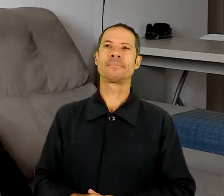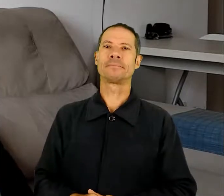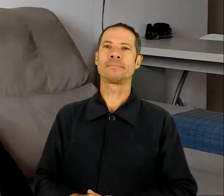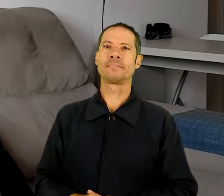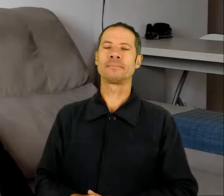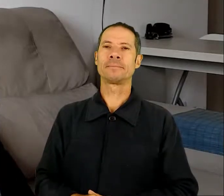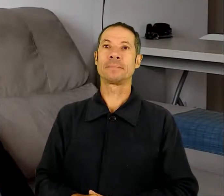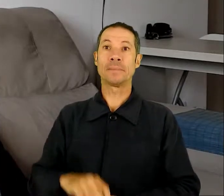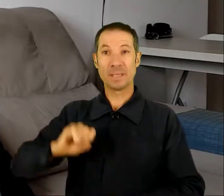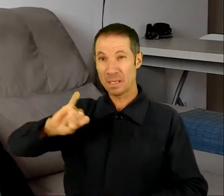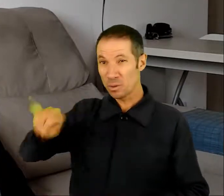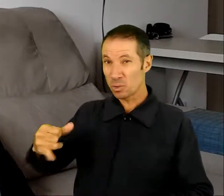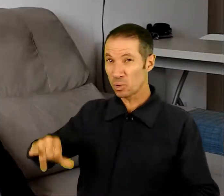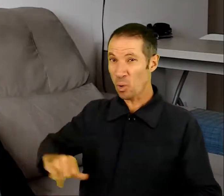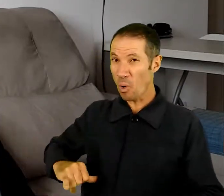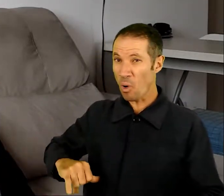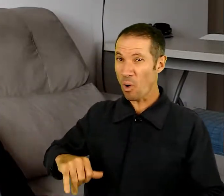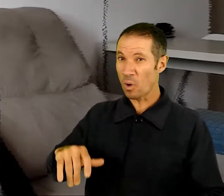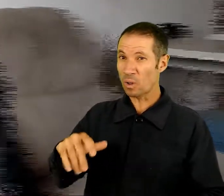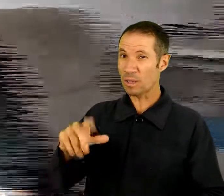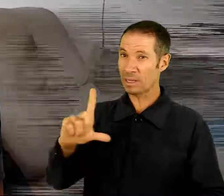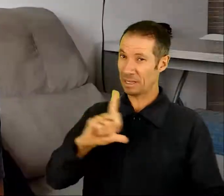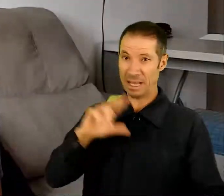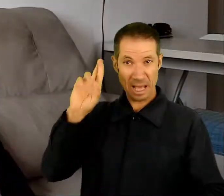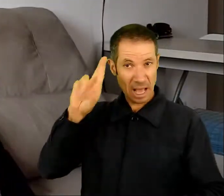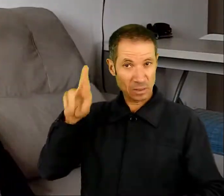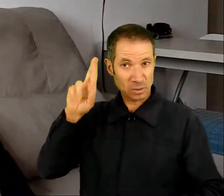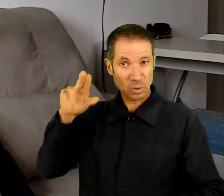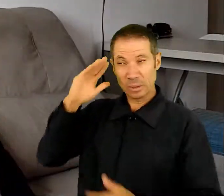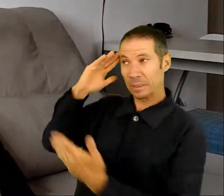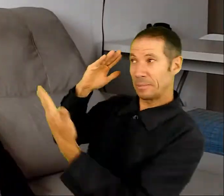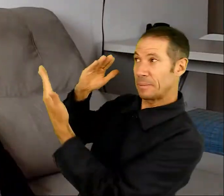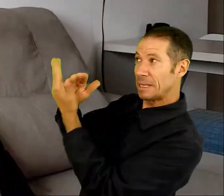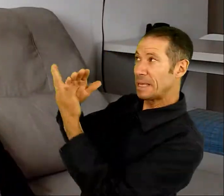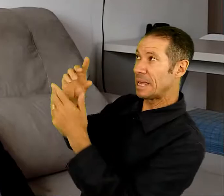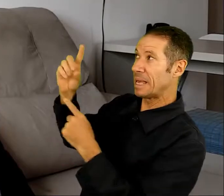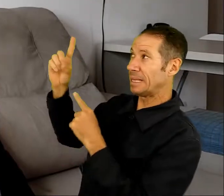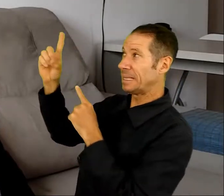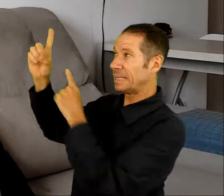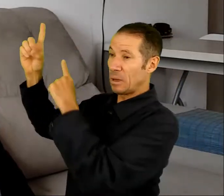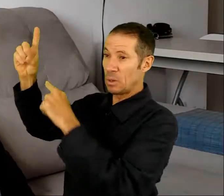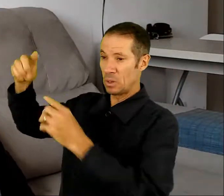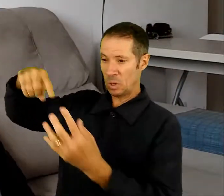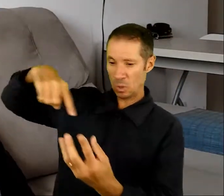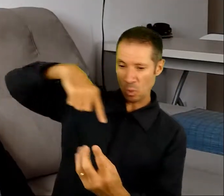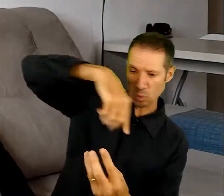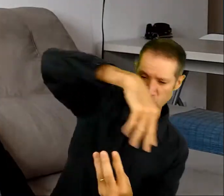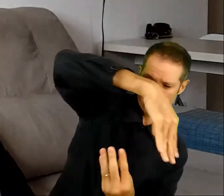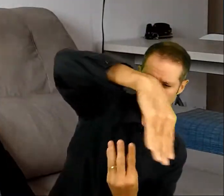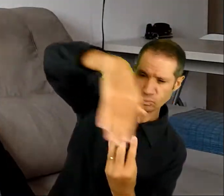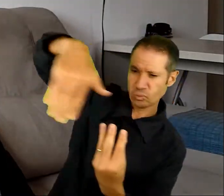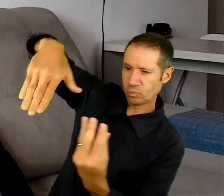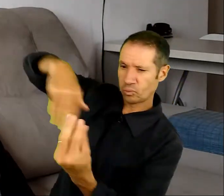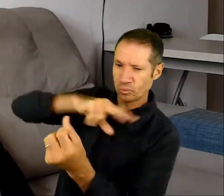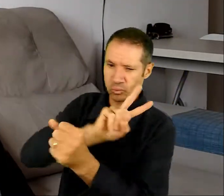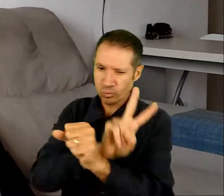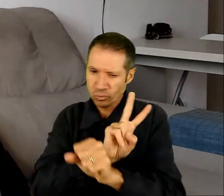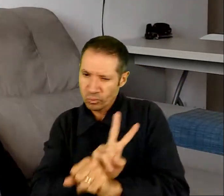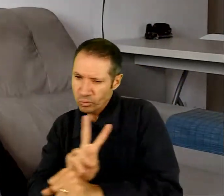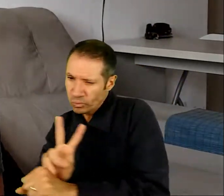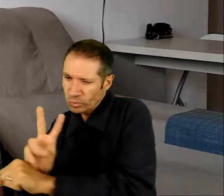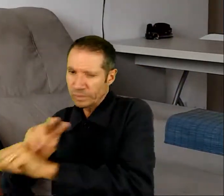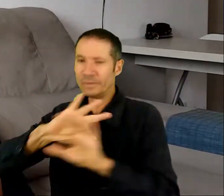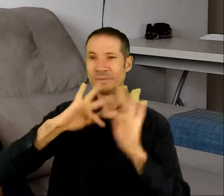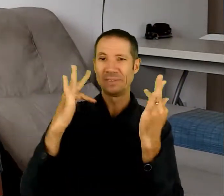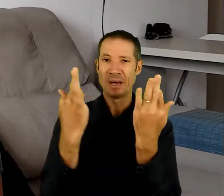Será que Jó não tem razões para temer a Deus? Acaso não puseste uma cerca em volta dele, da família dele e